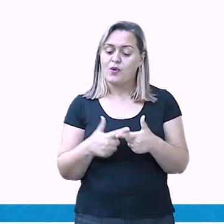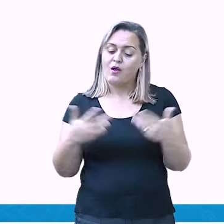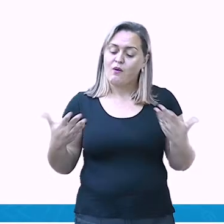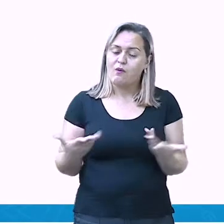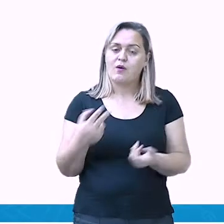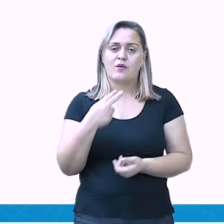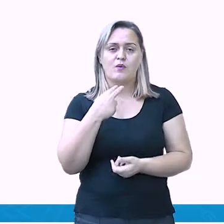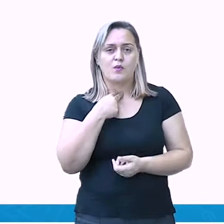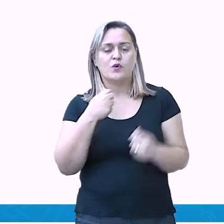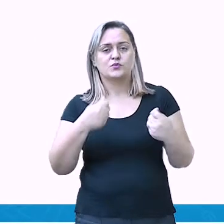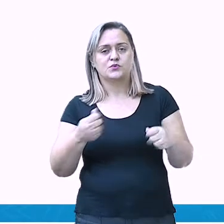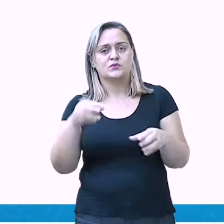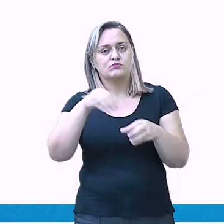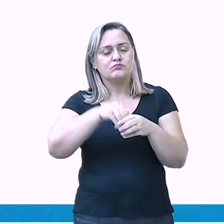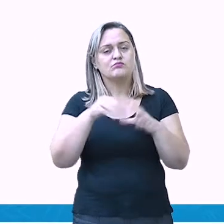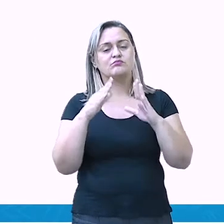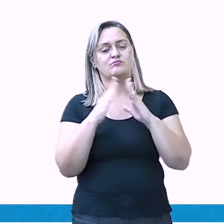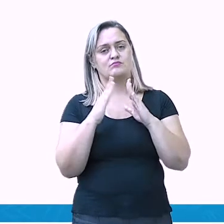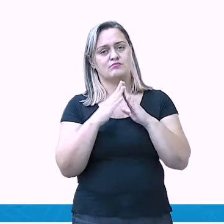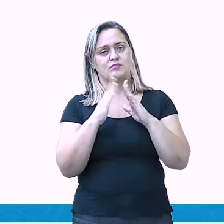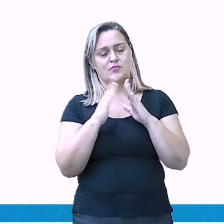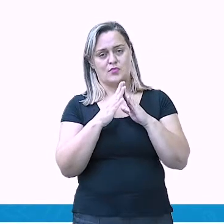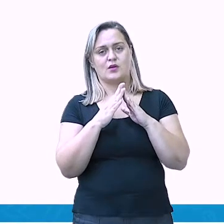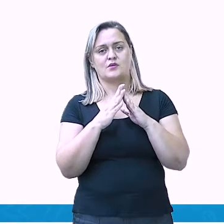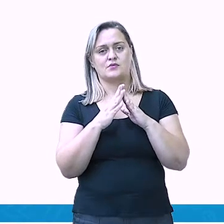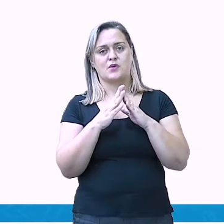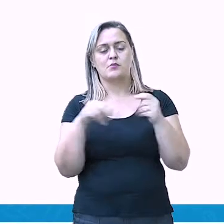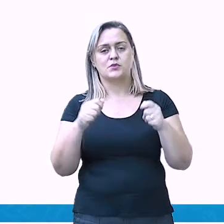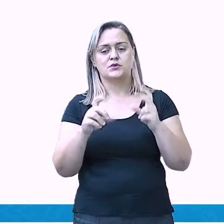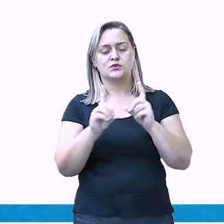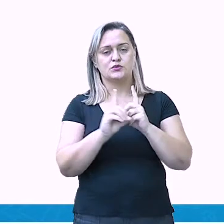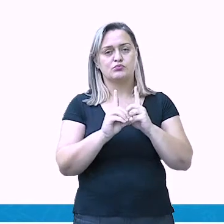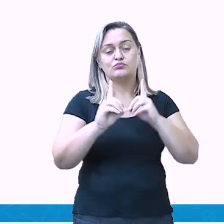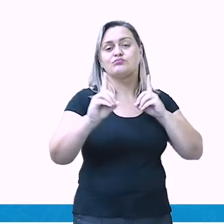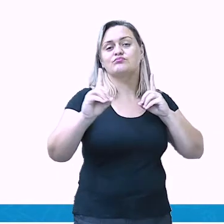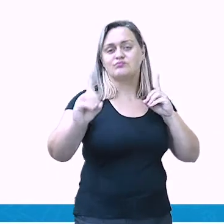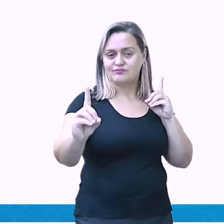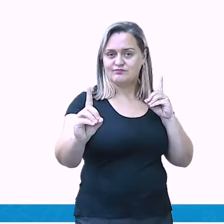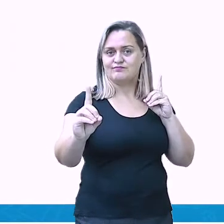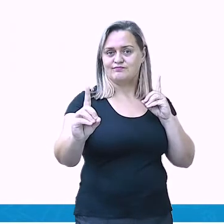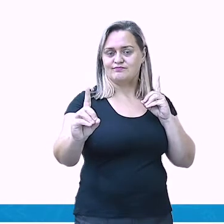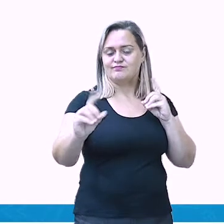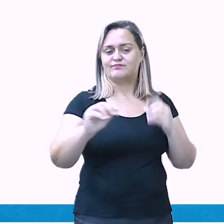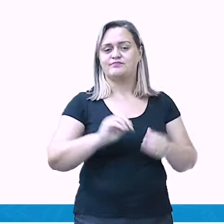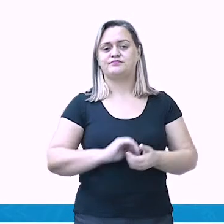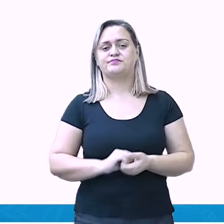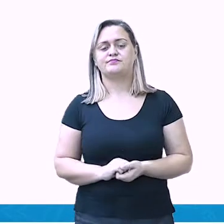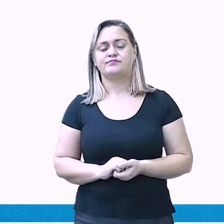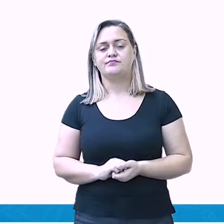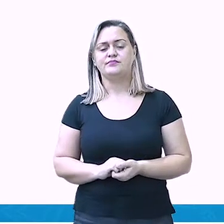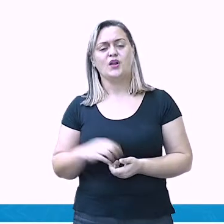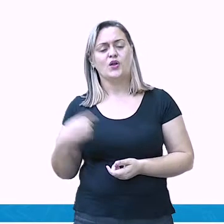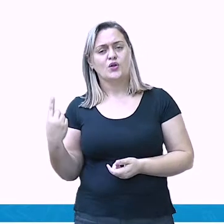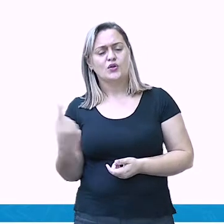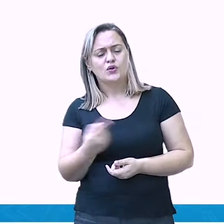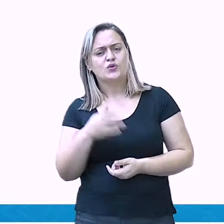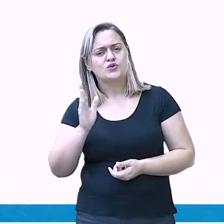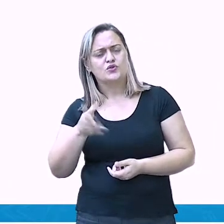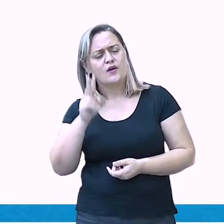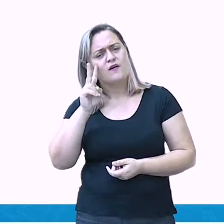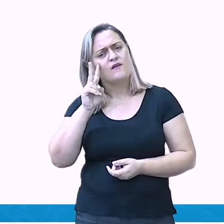urbana, o que é a zona rural, como as pessoas se divertem lá. Nós falamos também um pouquinho sobre a